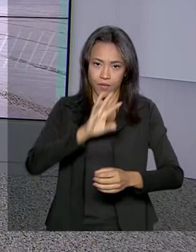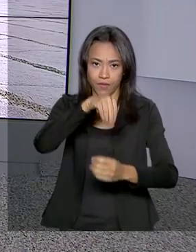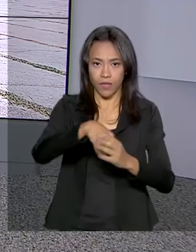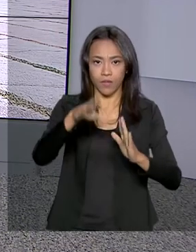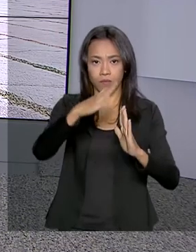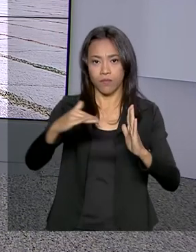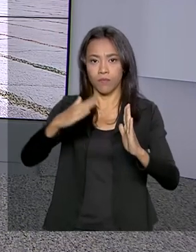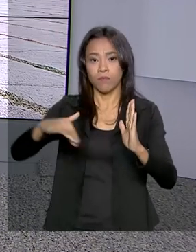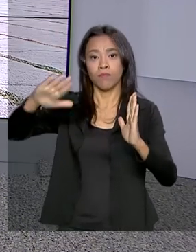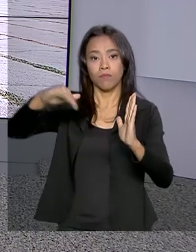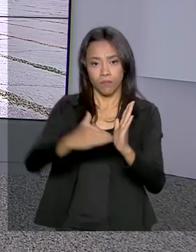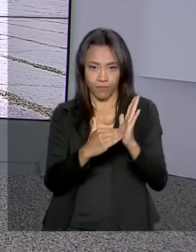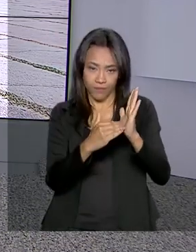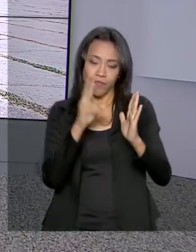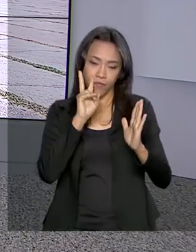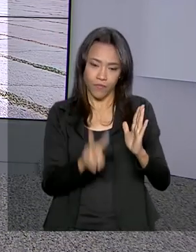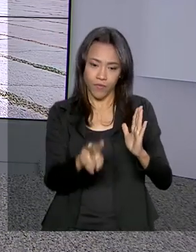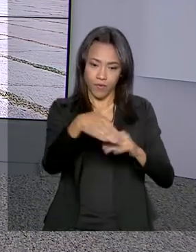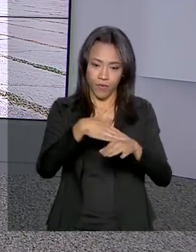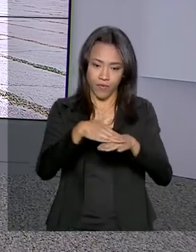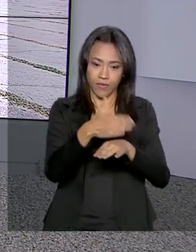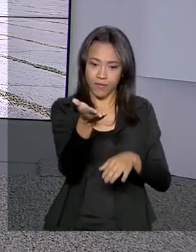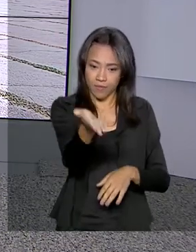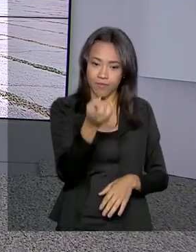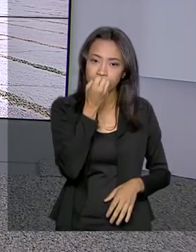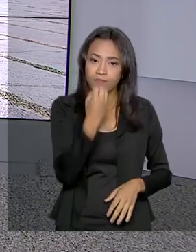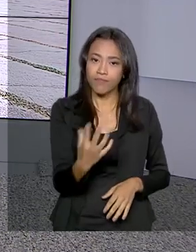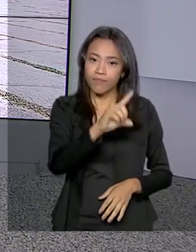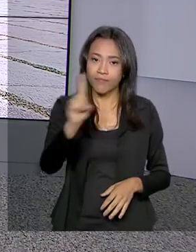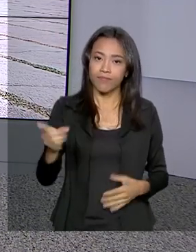conversar com a repórter Gabriela Noronha. Bom dia, Gabriela.